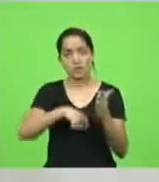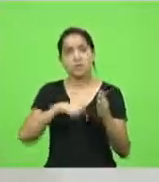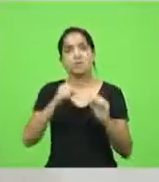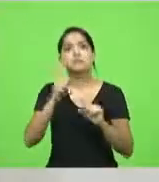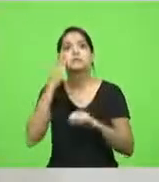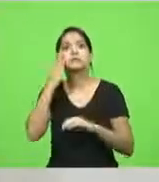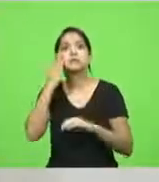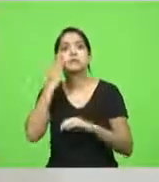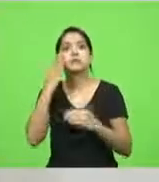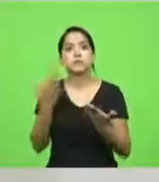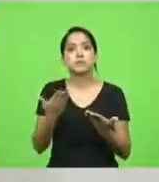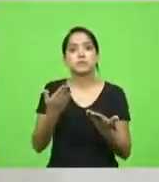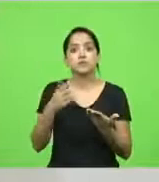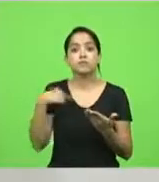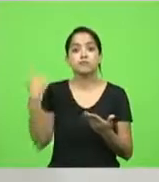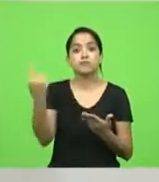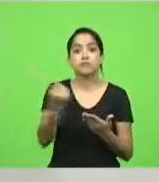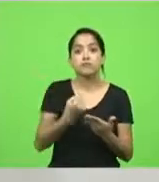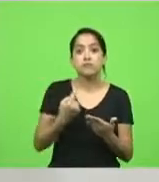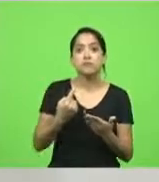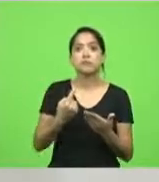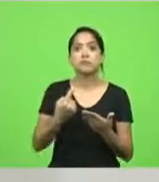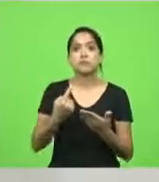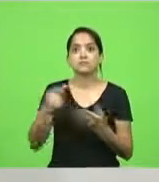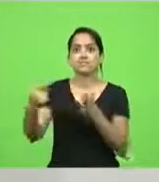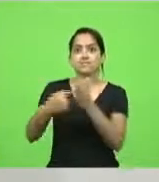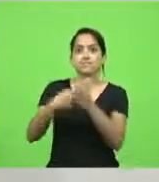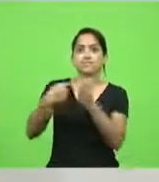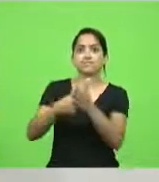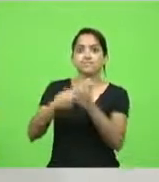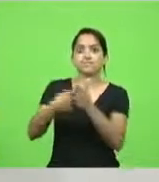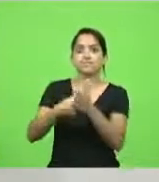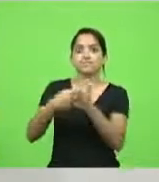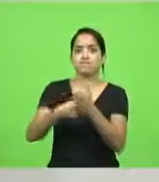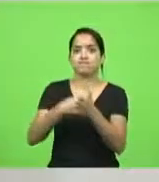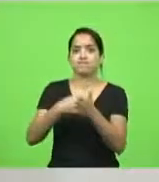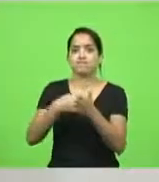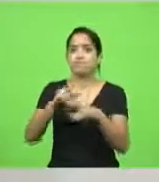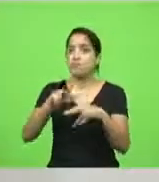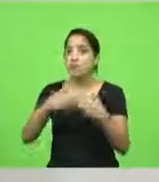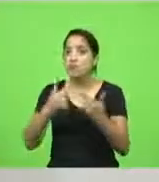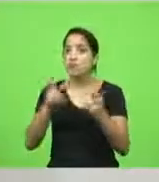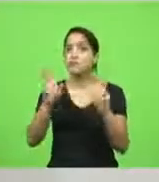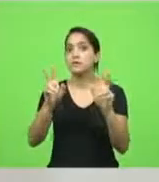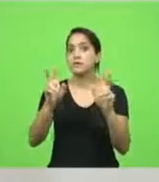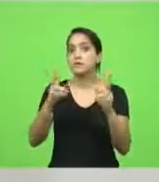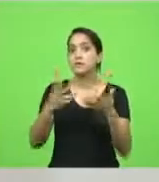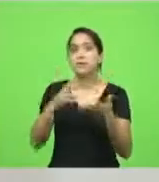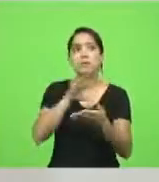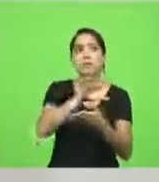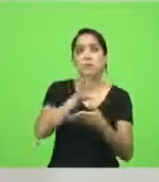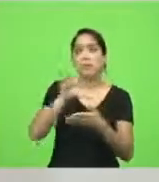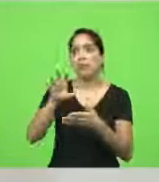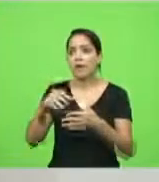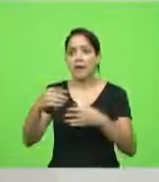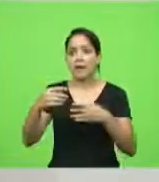por quê? Porque nós somos colocados em xeque muitas vezes por conta dessa questão de tal distribuição política, e se não for,